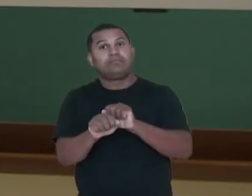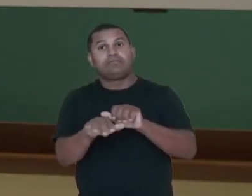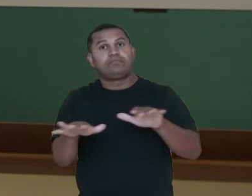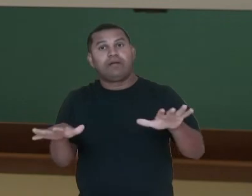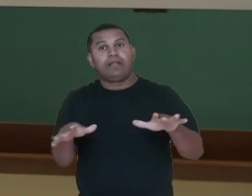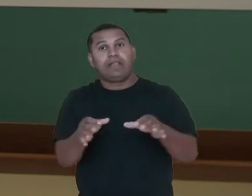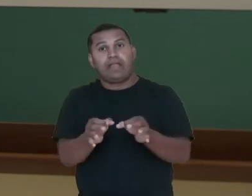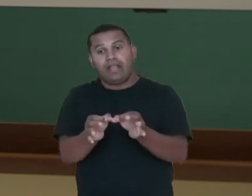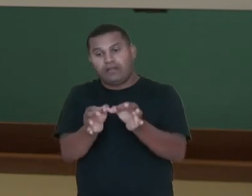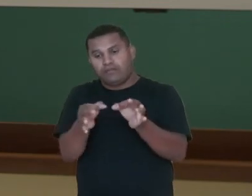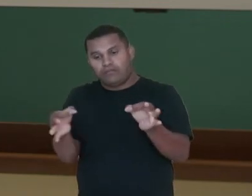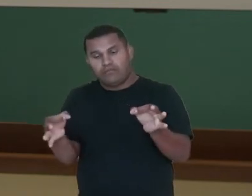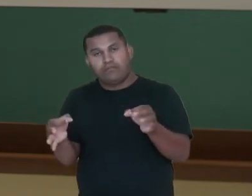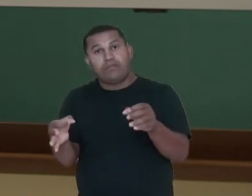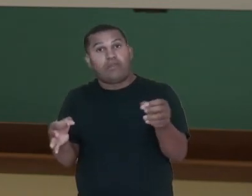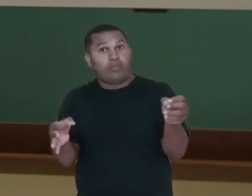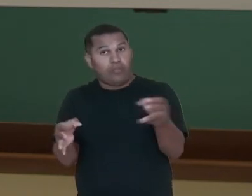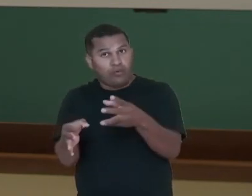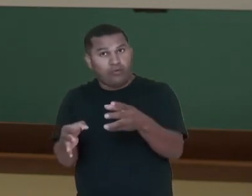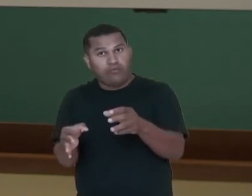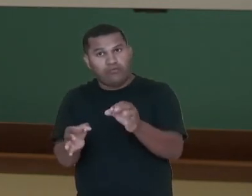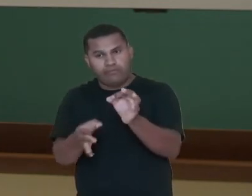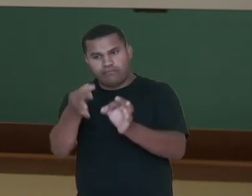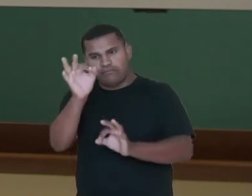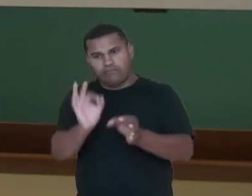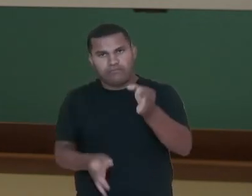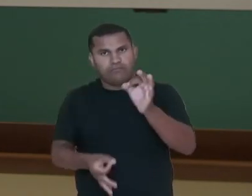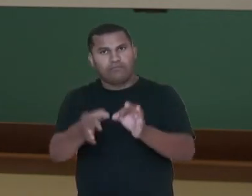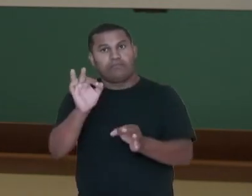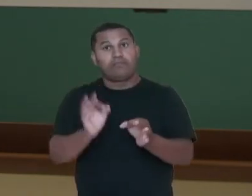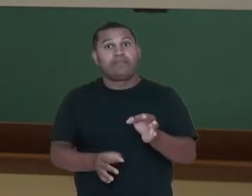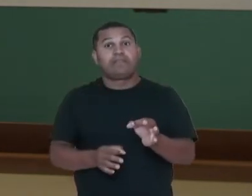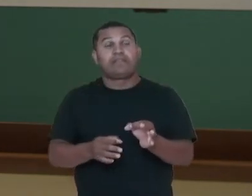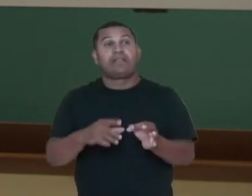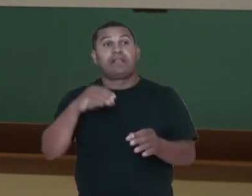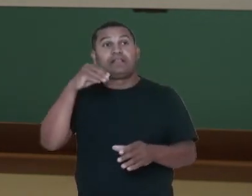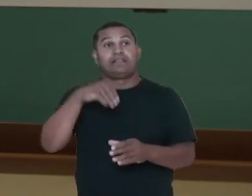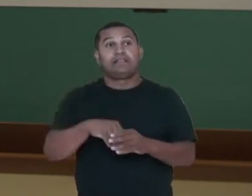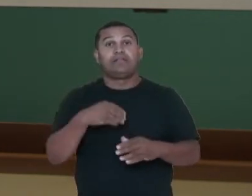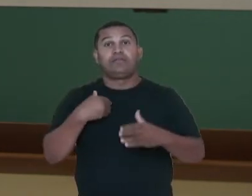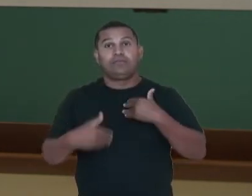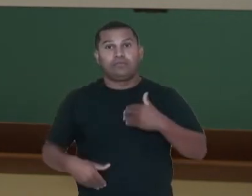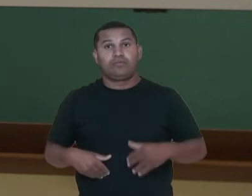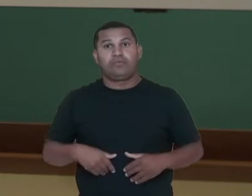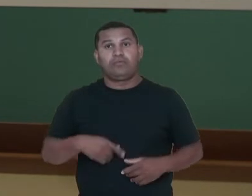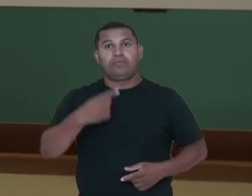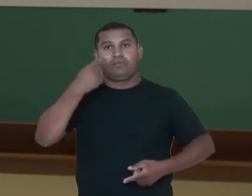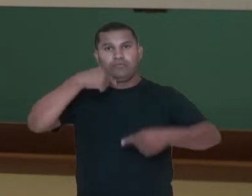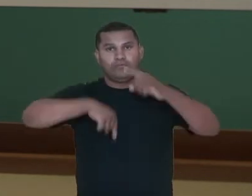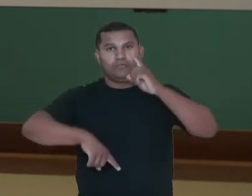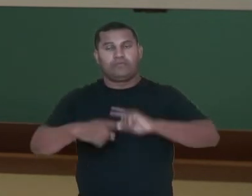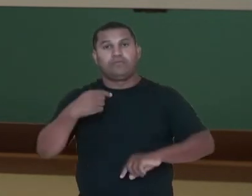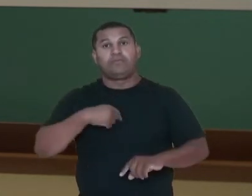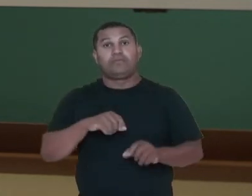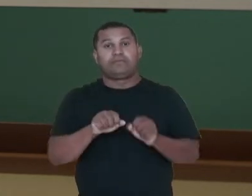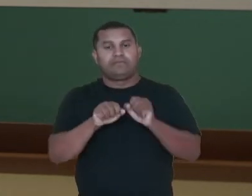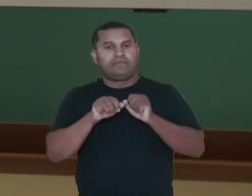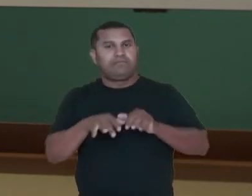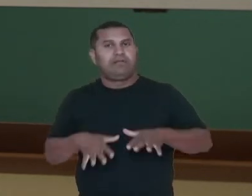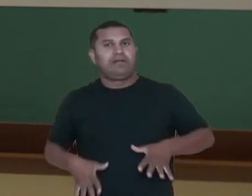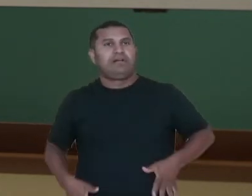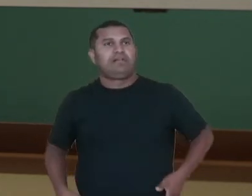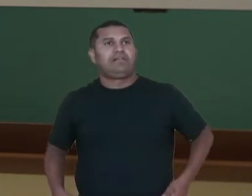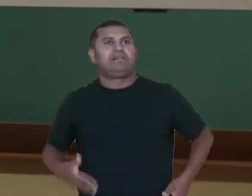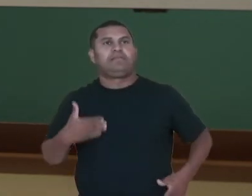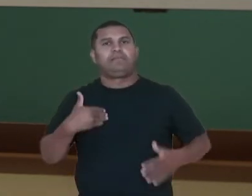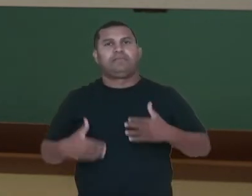Uma célula dessa que está descontrolada, escapa, cai no sistema circulatório e espalha por todo o corpo, né? Então é